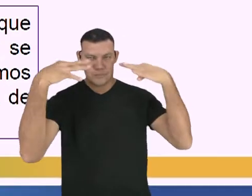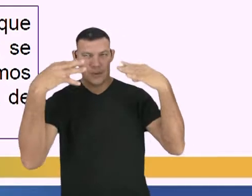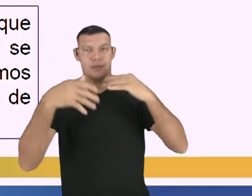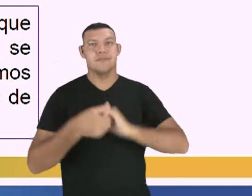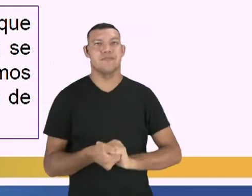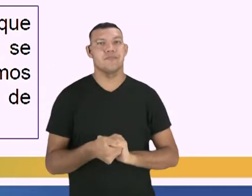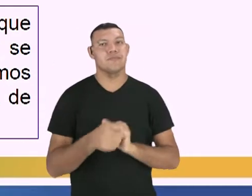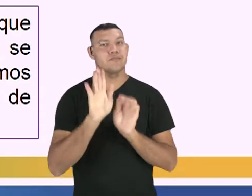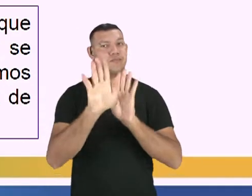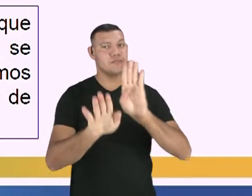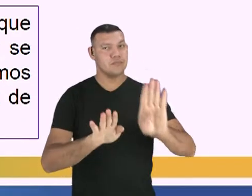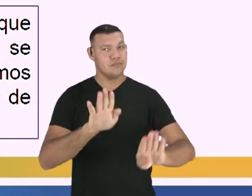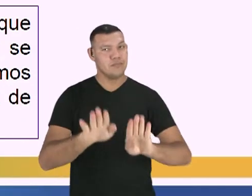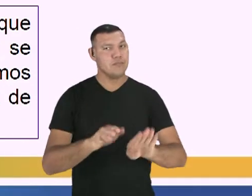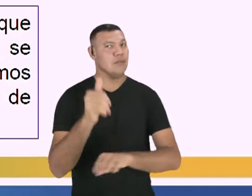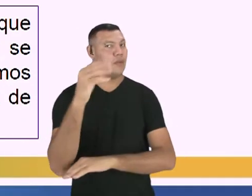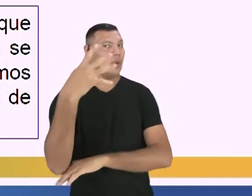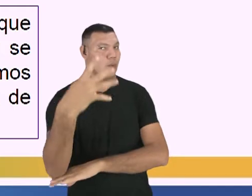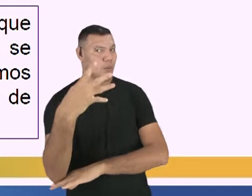Passo 4.